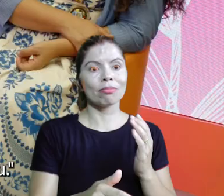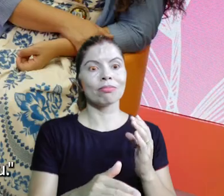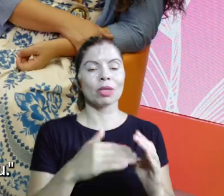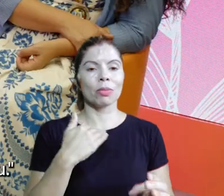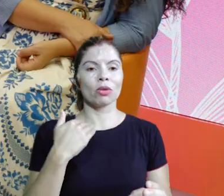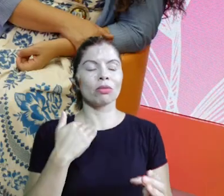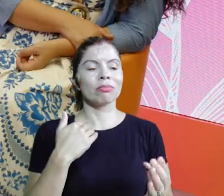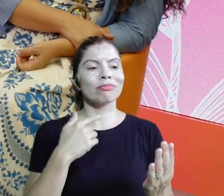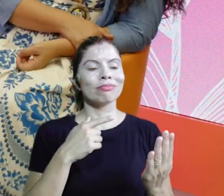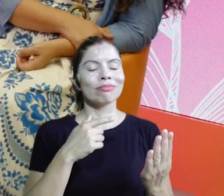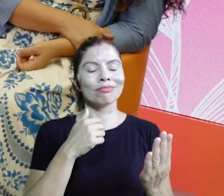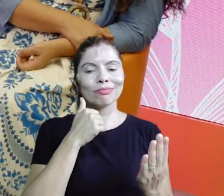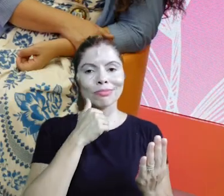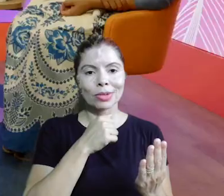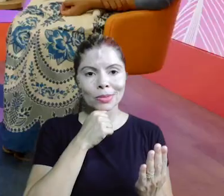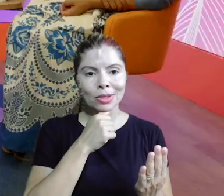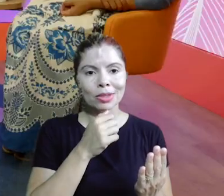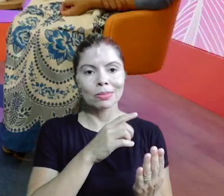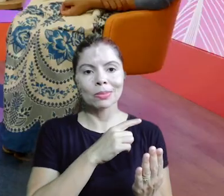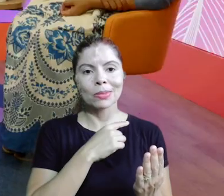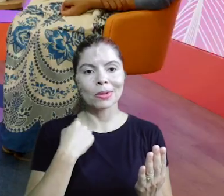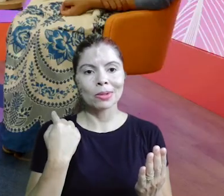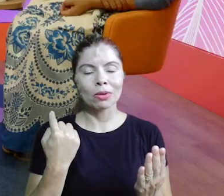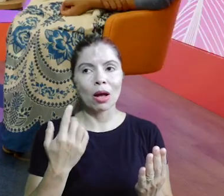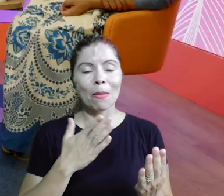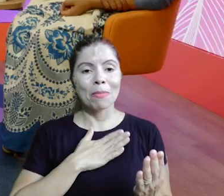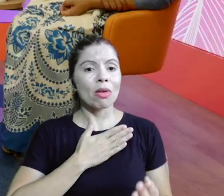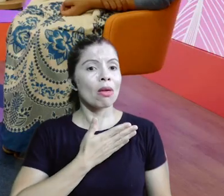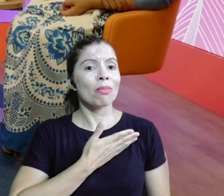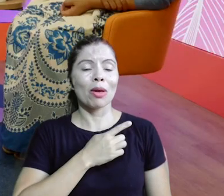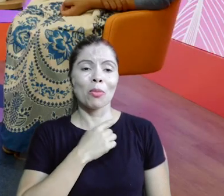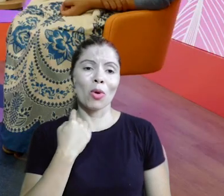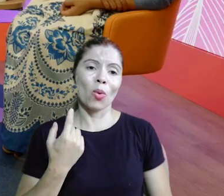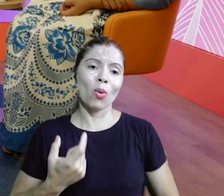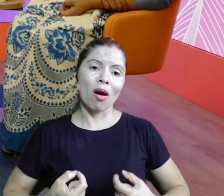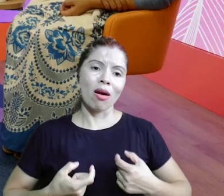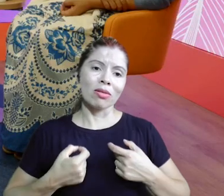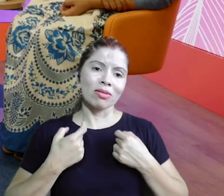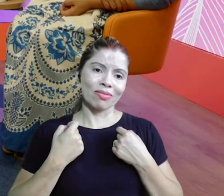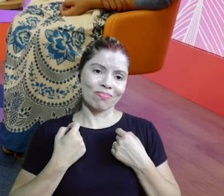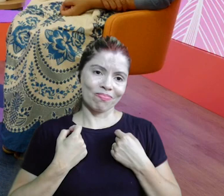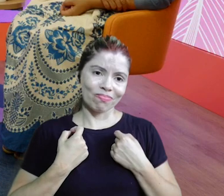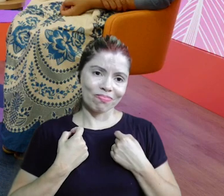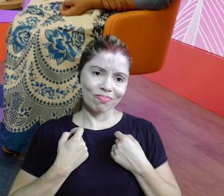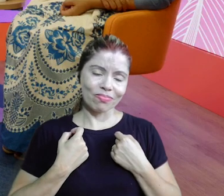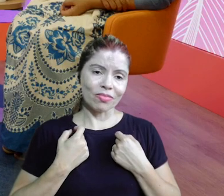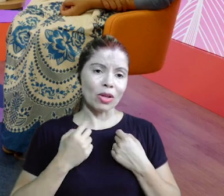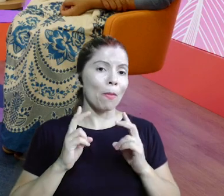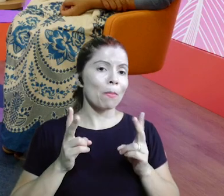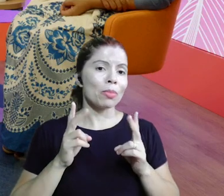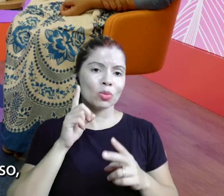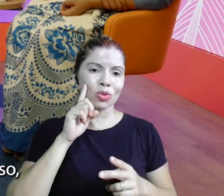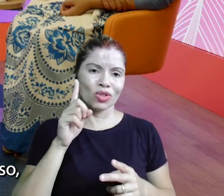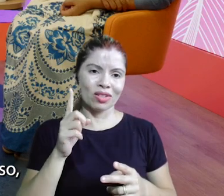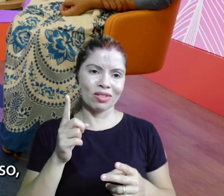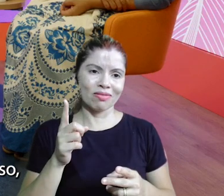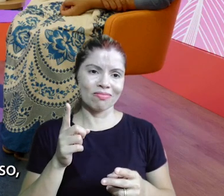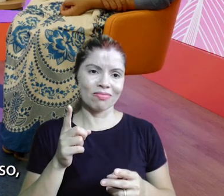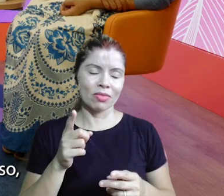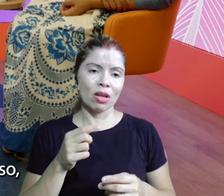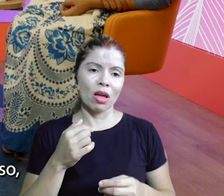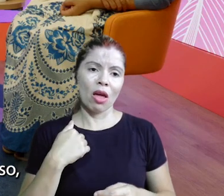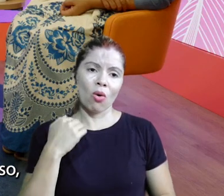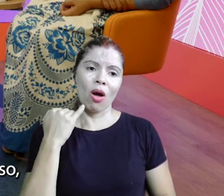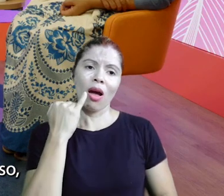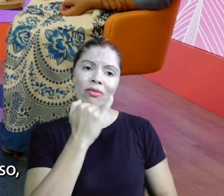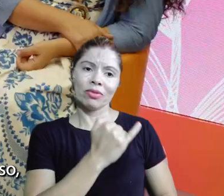partiu. E ela estava doente? Estava. Ela estava com câncer bem severo, assim. E, cara, eu falei